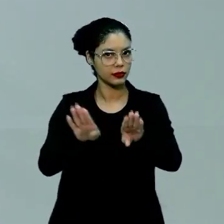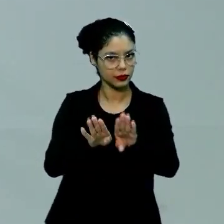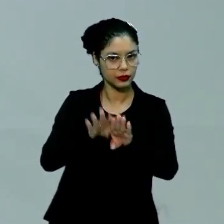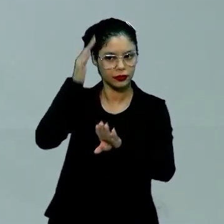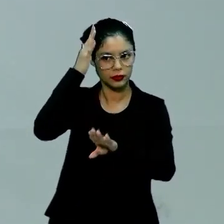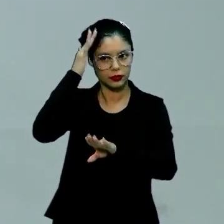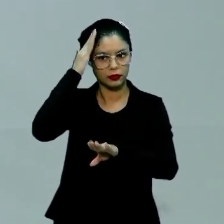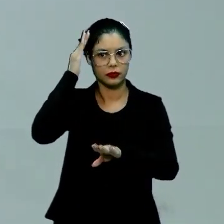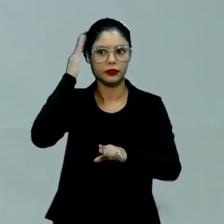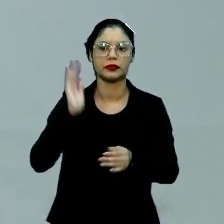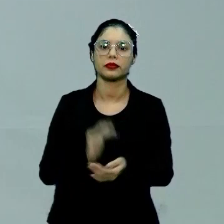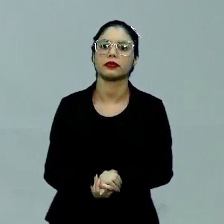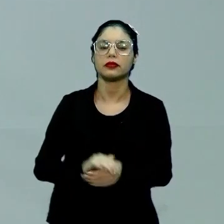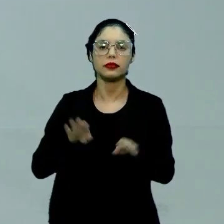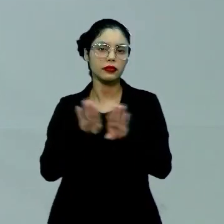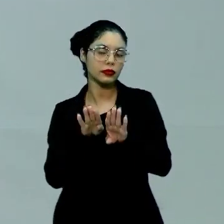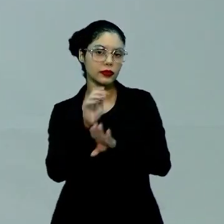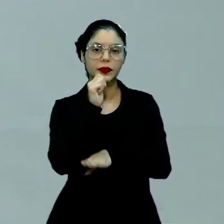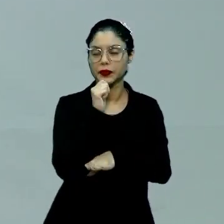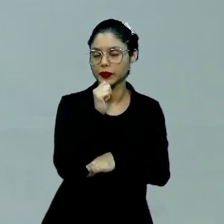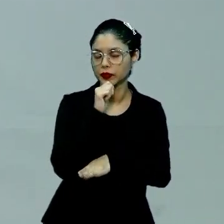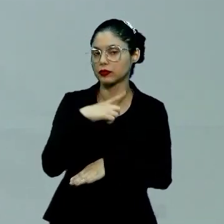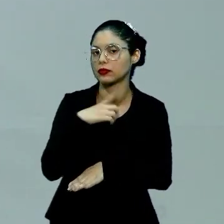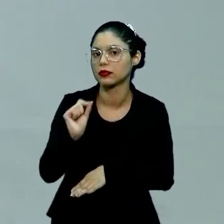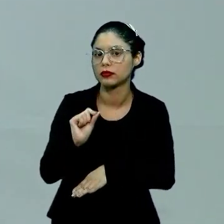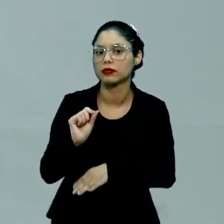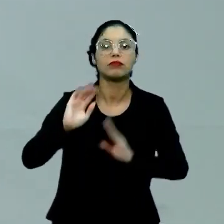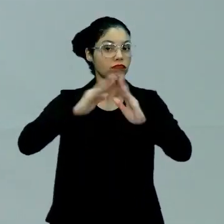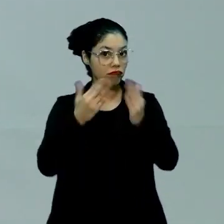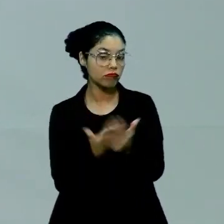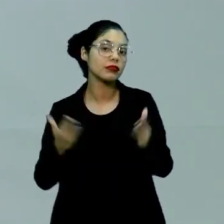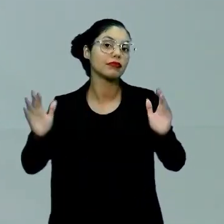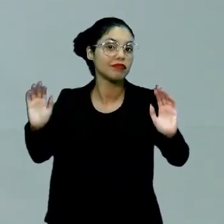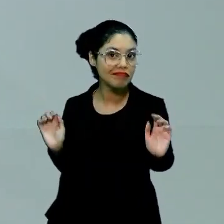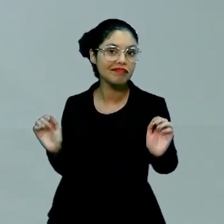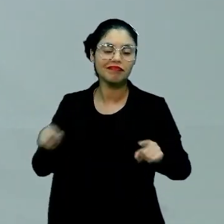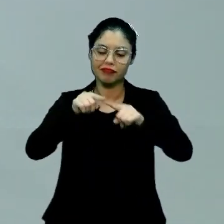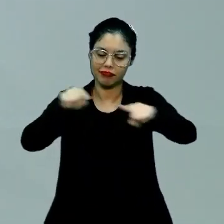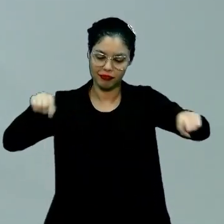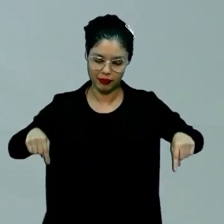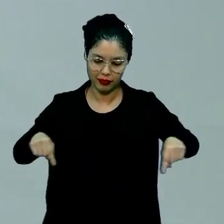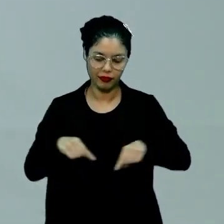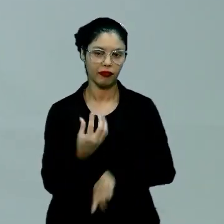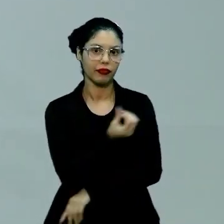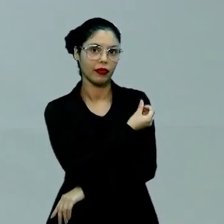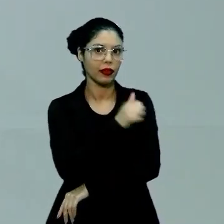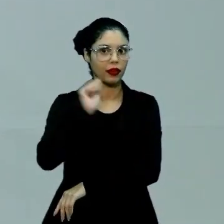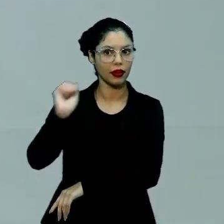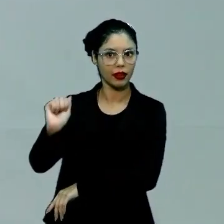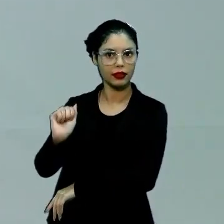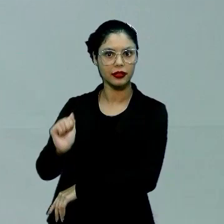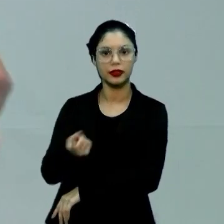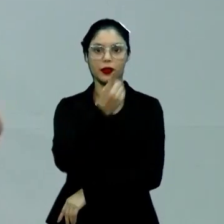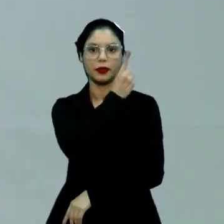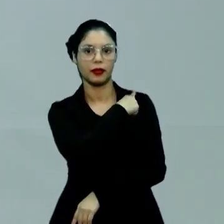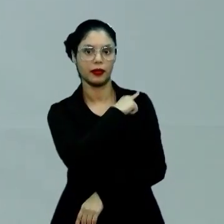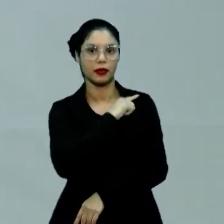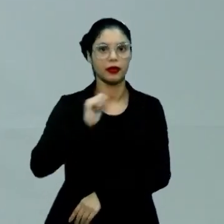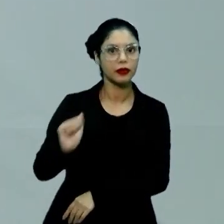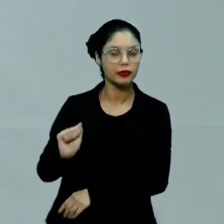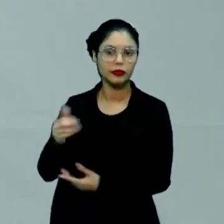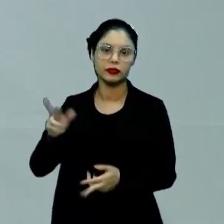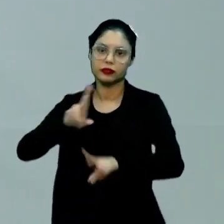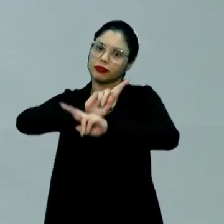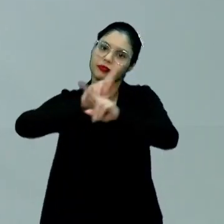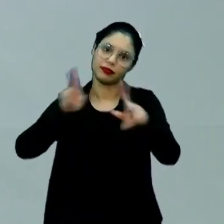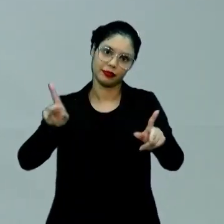Então, micro, existe diferença? Por exemplo, na sua escola, a sala do sexto ano A, do primeiro ano A, é